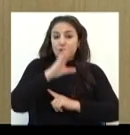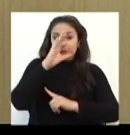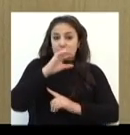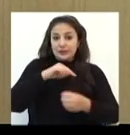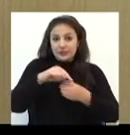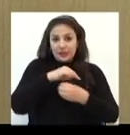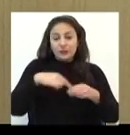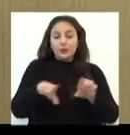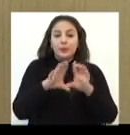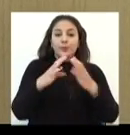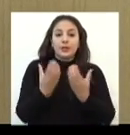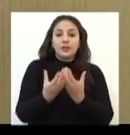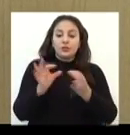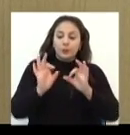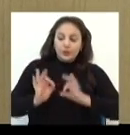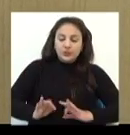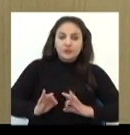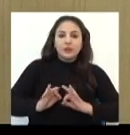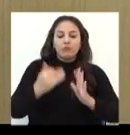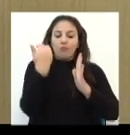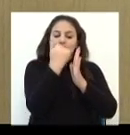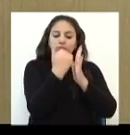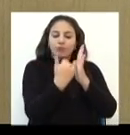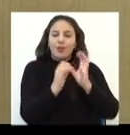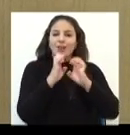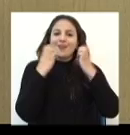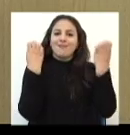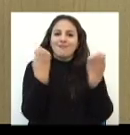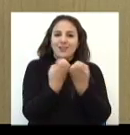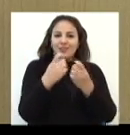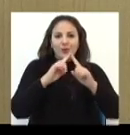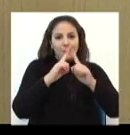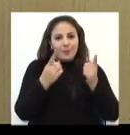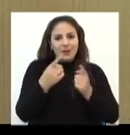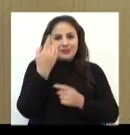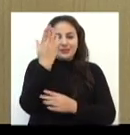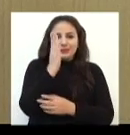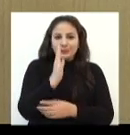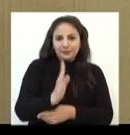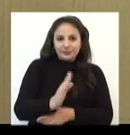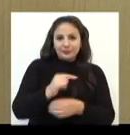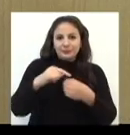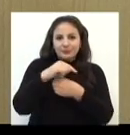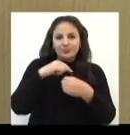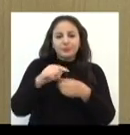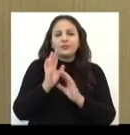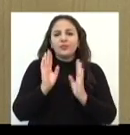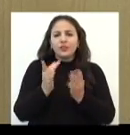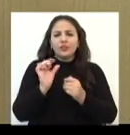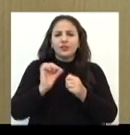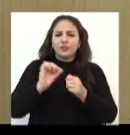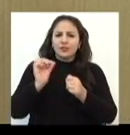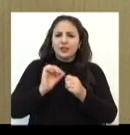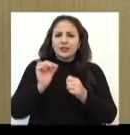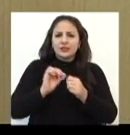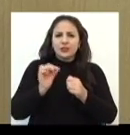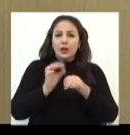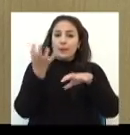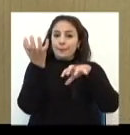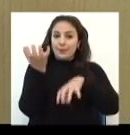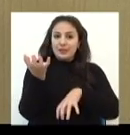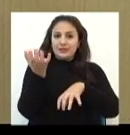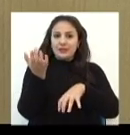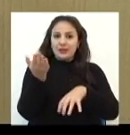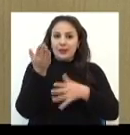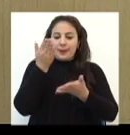preparatória já está definindo as pautas do evento, mas a Conferência Nacional das Cidades será realizada em